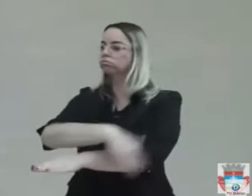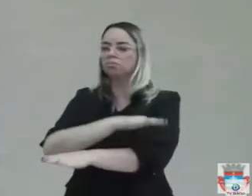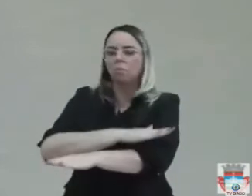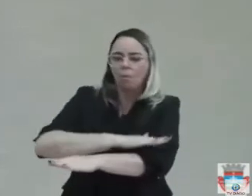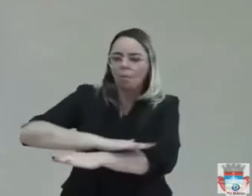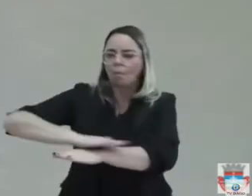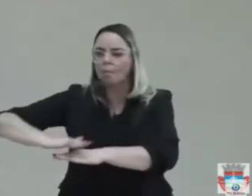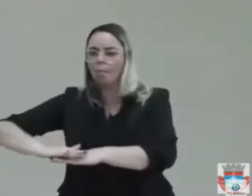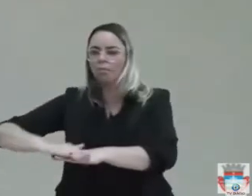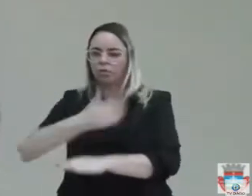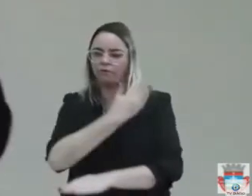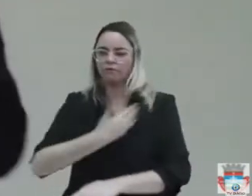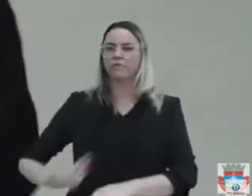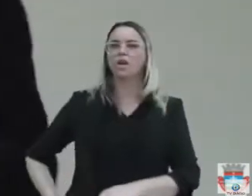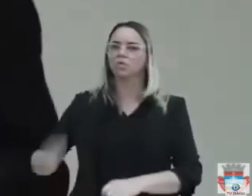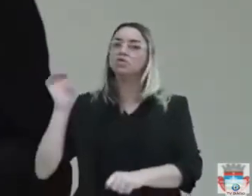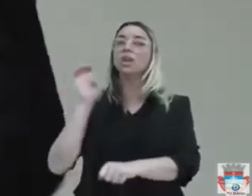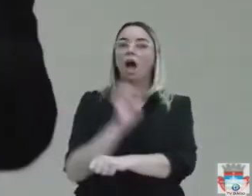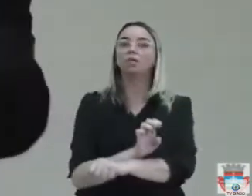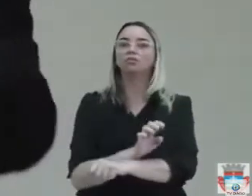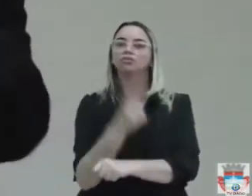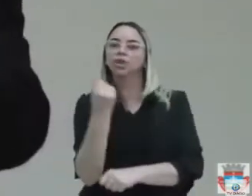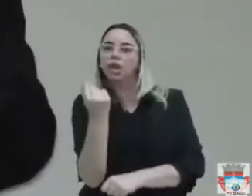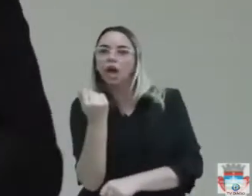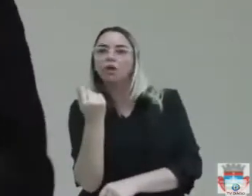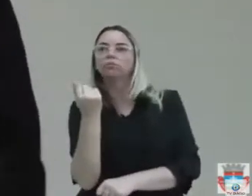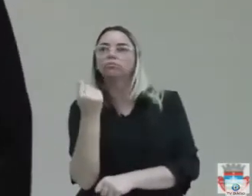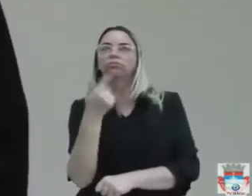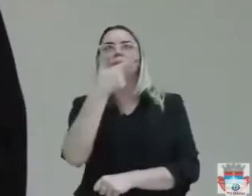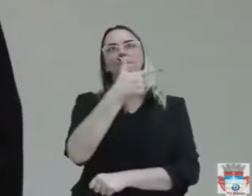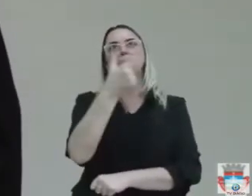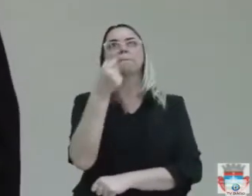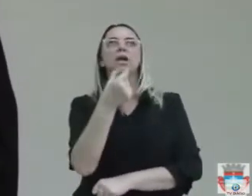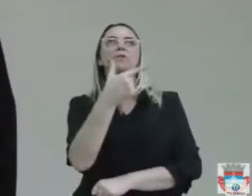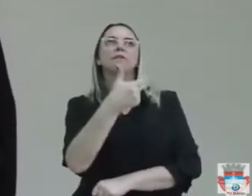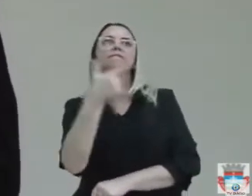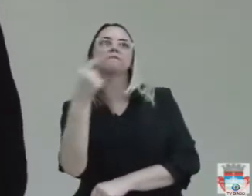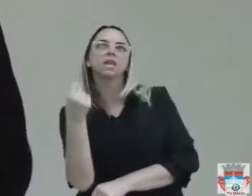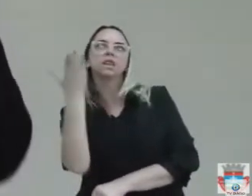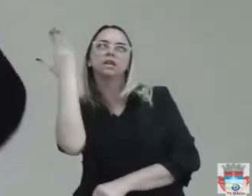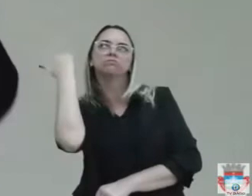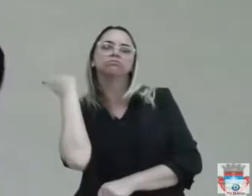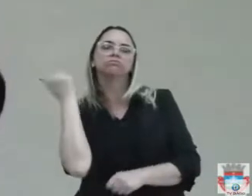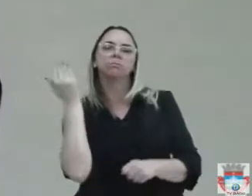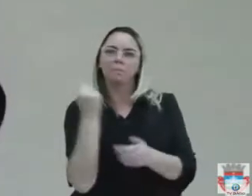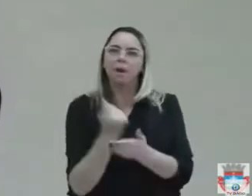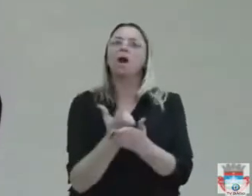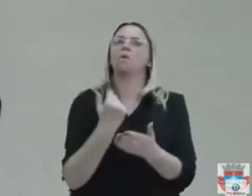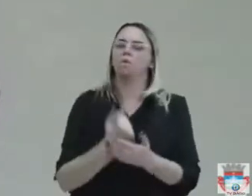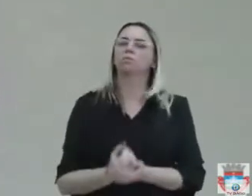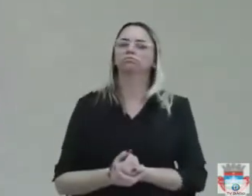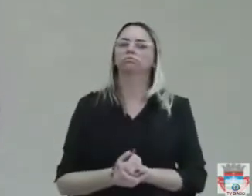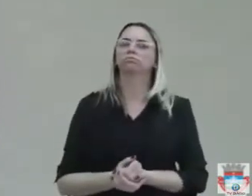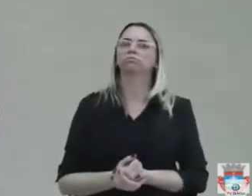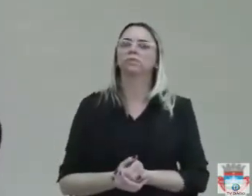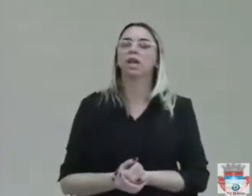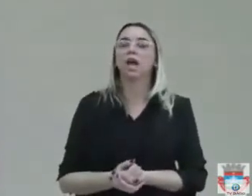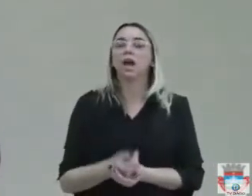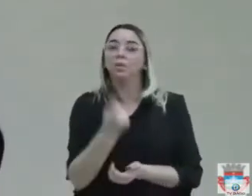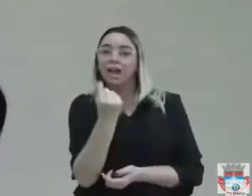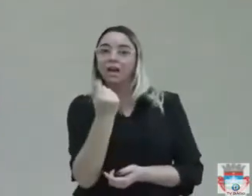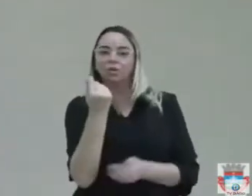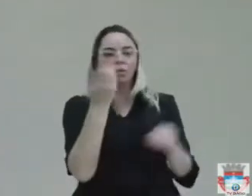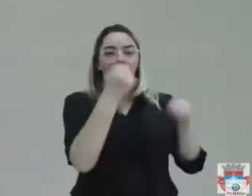do governo do Estado, que nos repassou esse recurso no ano 2020. E o dinheiro ficou para ser feito essas